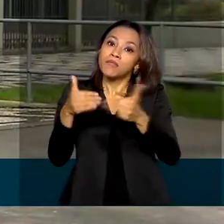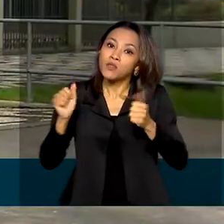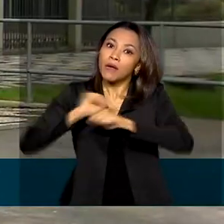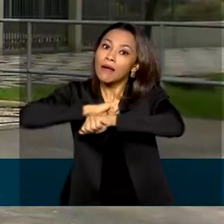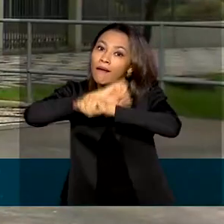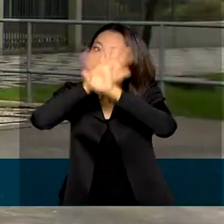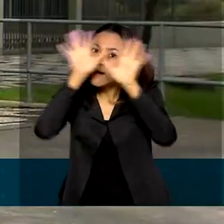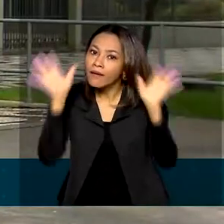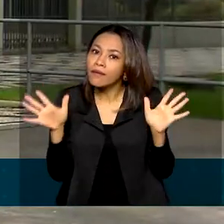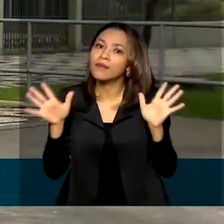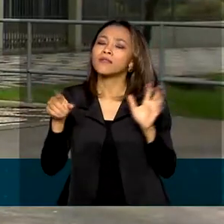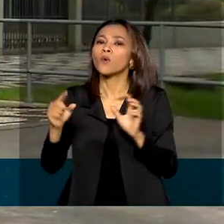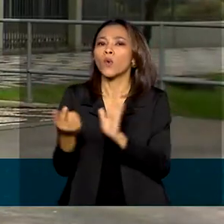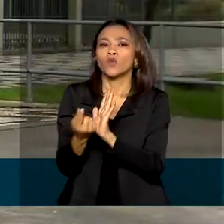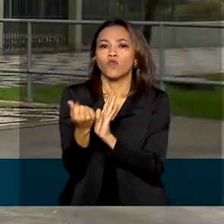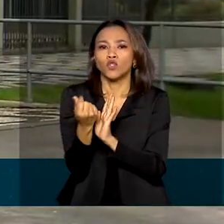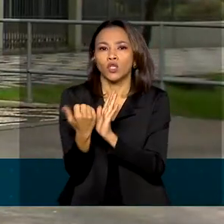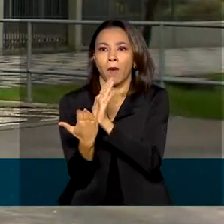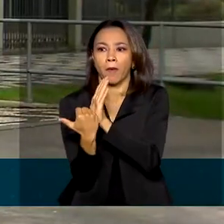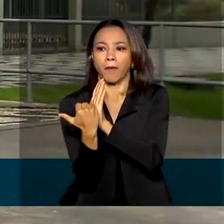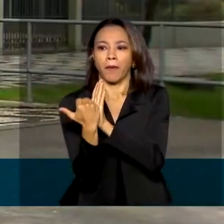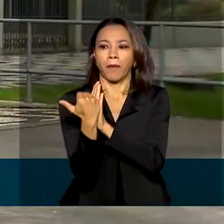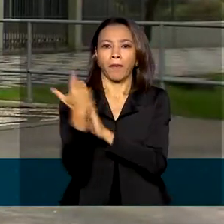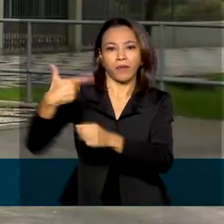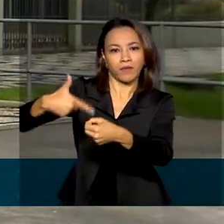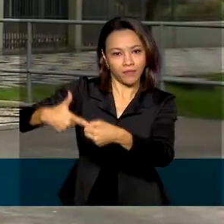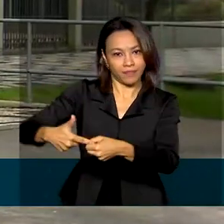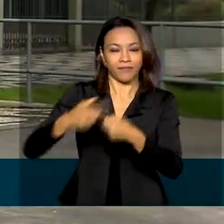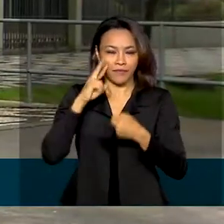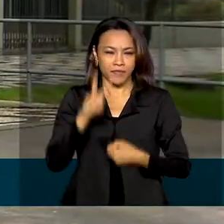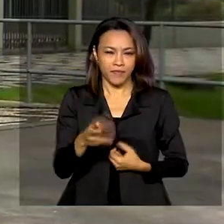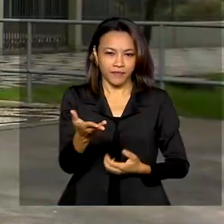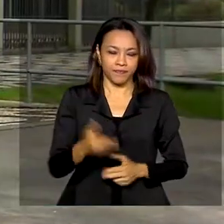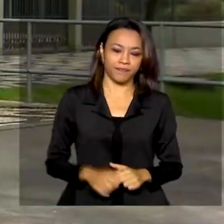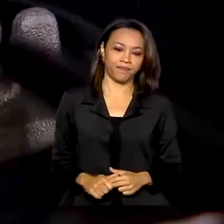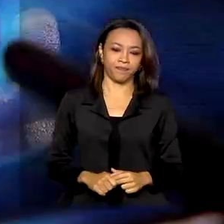na definição de reajustes ao consumidor. Vamos ver na reportagem.